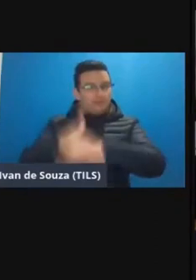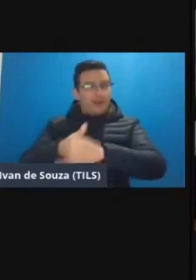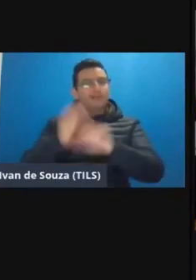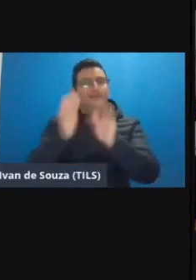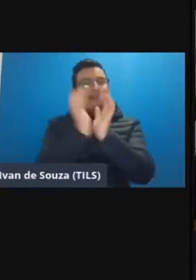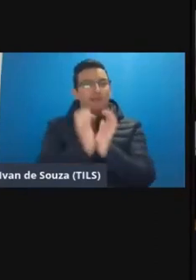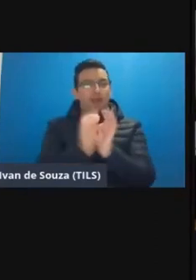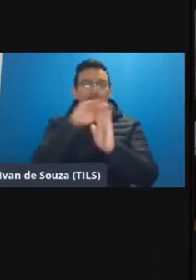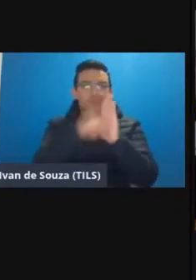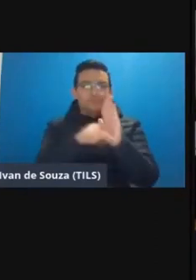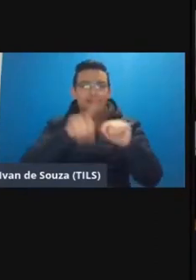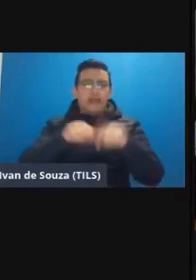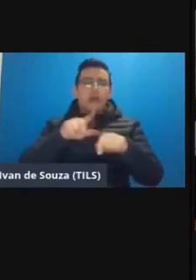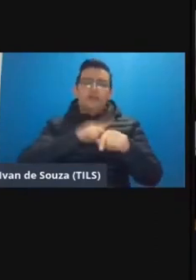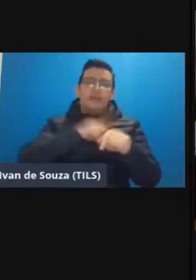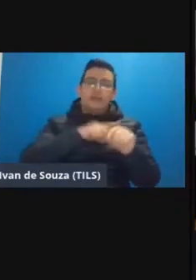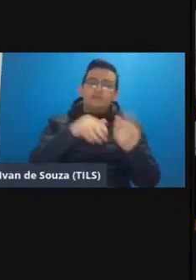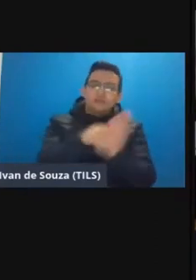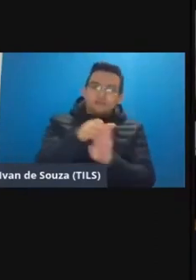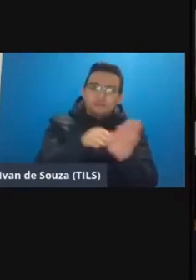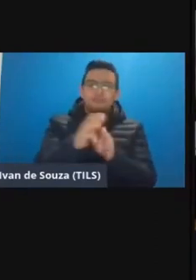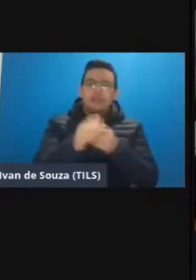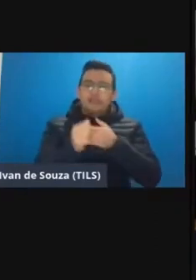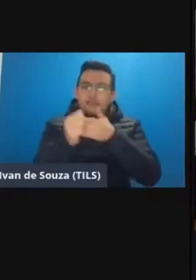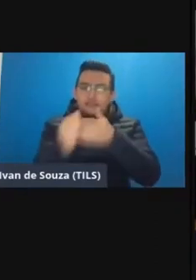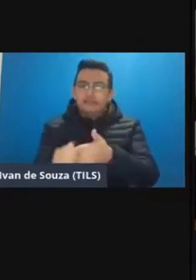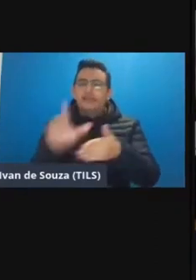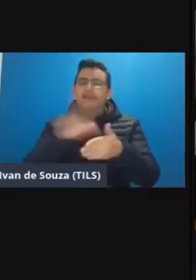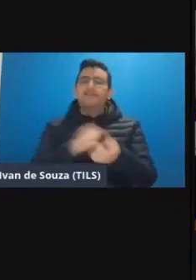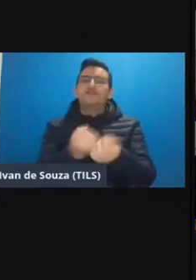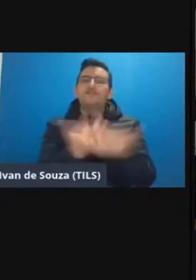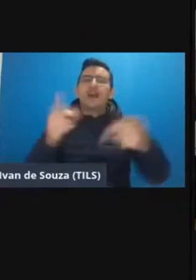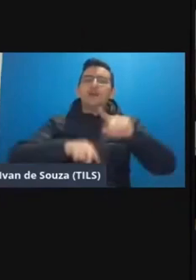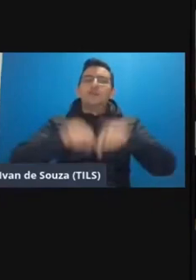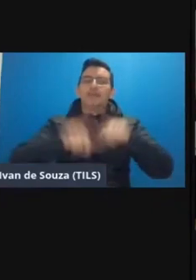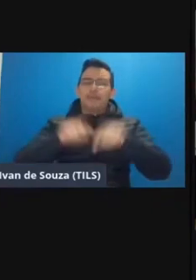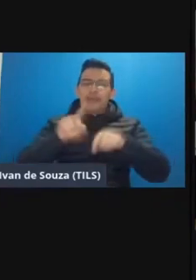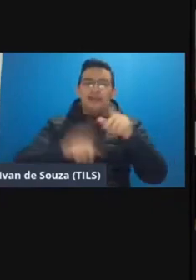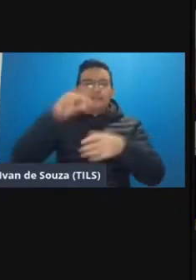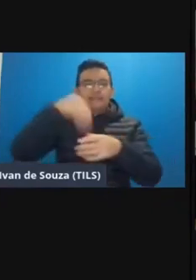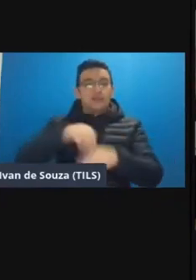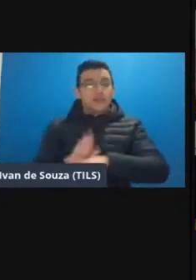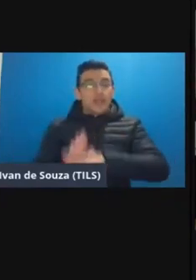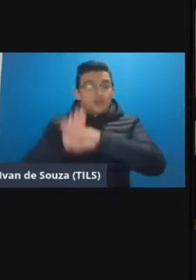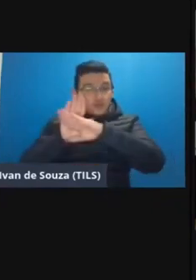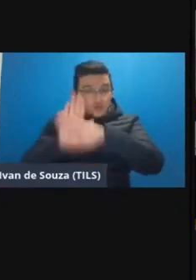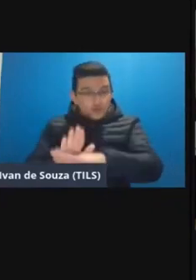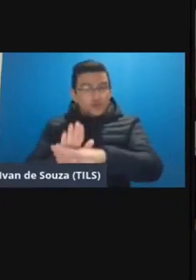catálogo ali nós temos tutoriais nós temos guias nós temos vários materiais reunidos que auxiliam